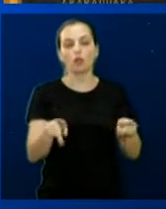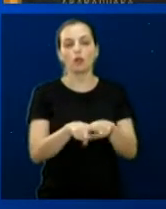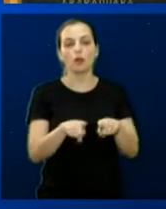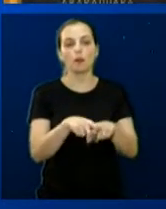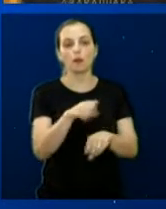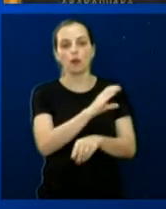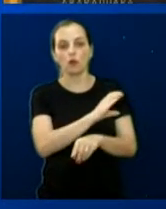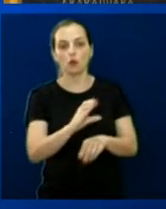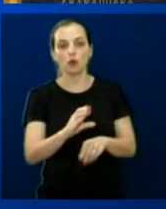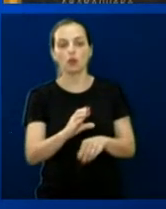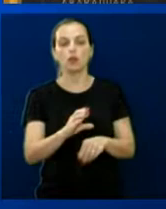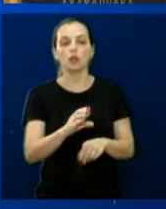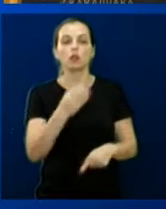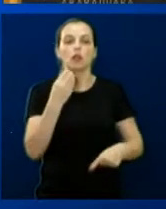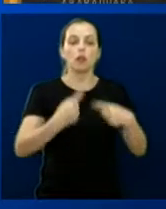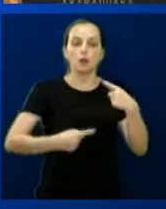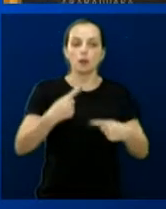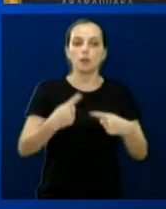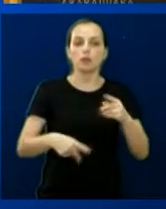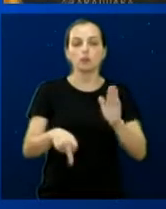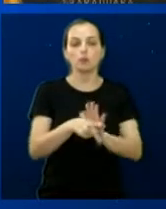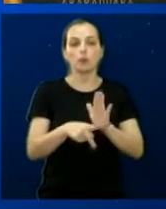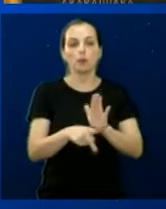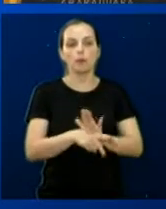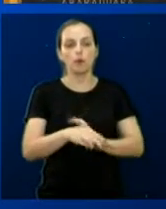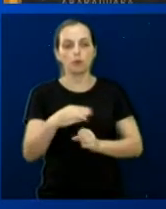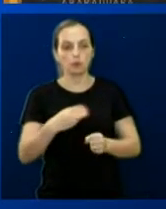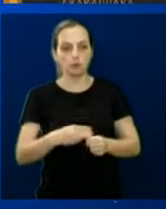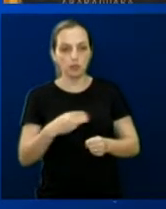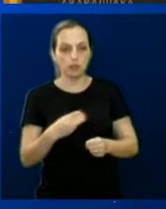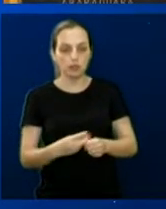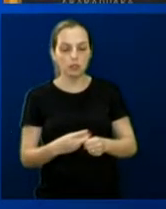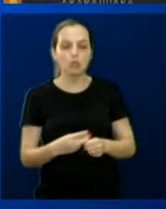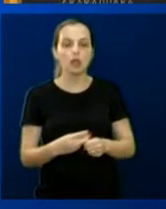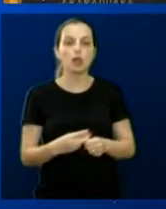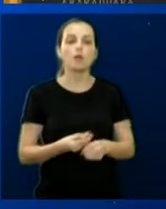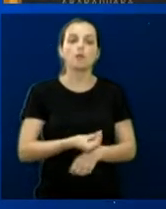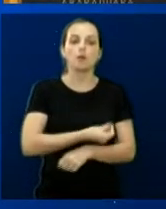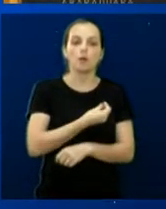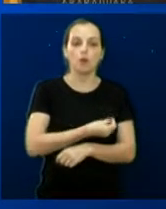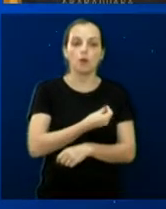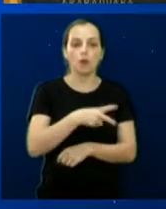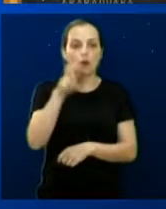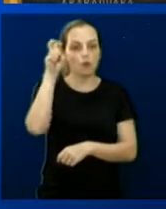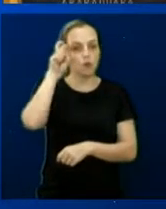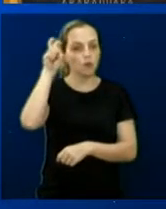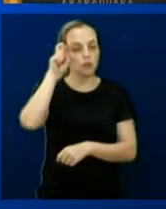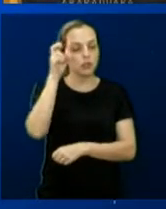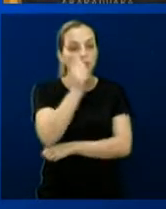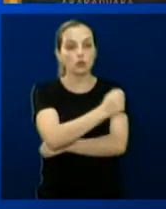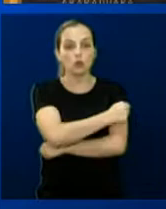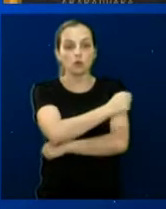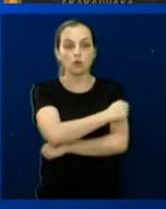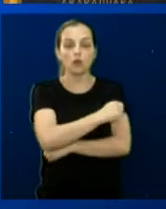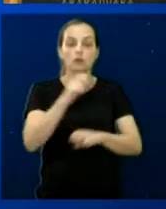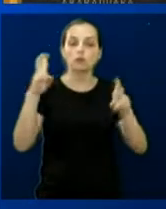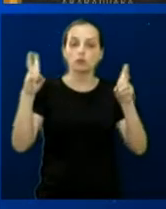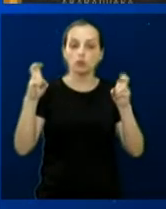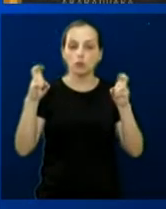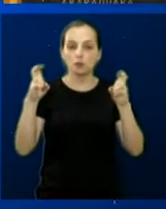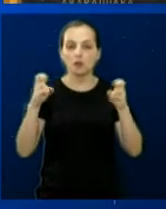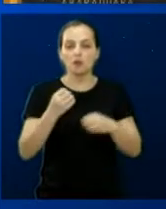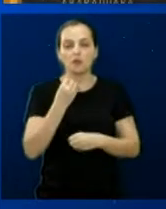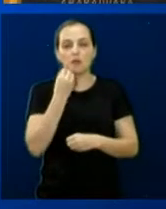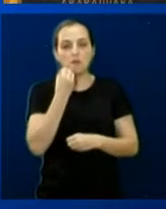Políticas para as Mulheres do município, Amanda Visonar. Estivemos lá, então, na quinta-feira, conversando com os alunos sobre o tema. Foi